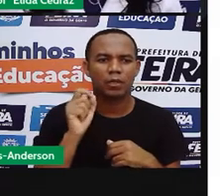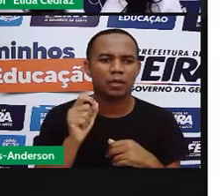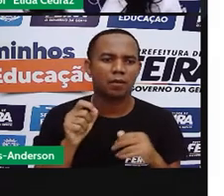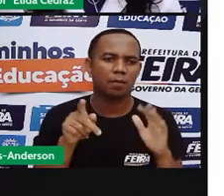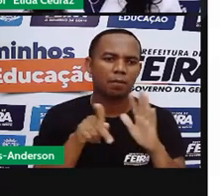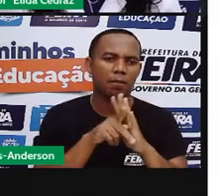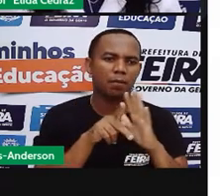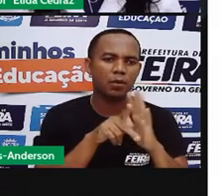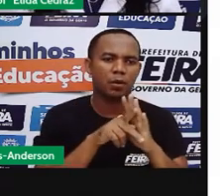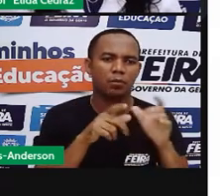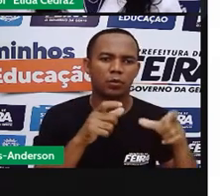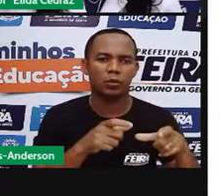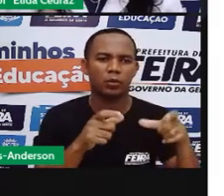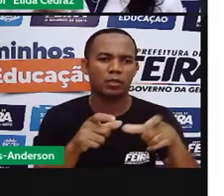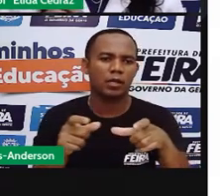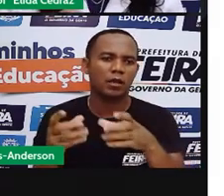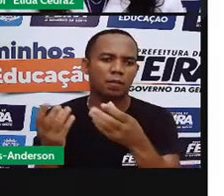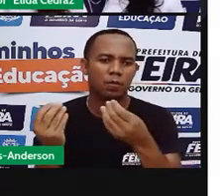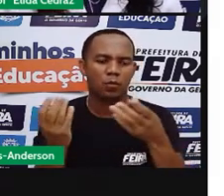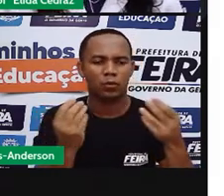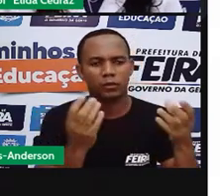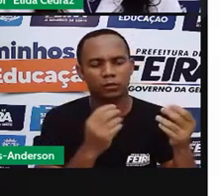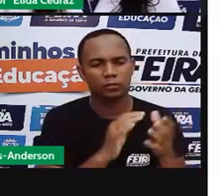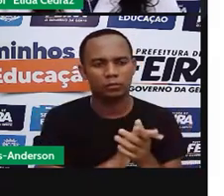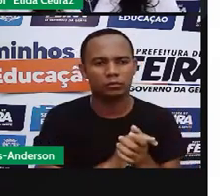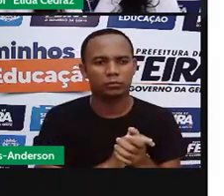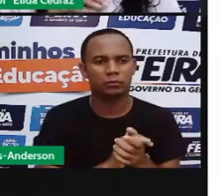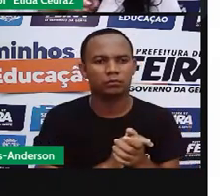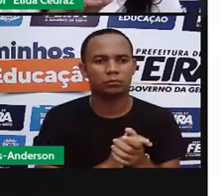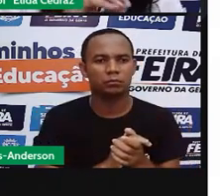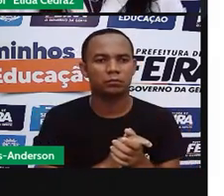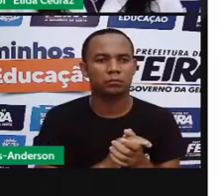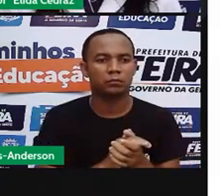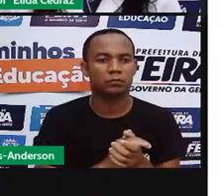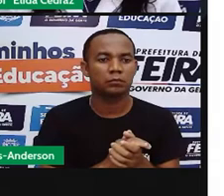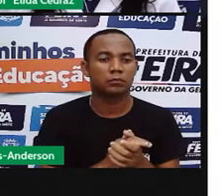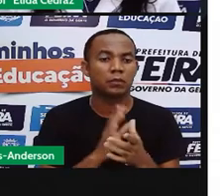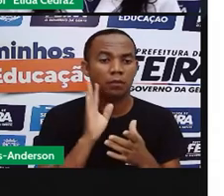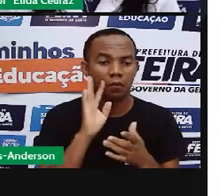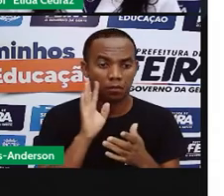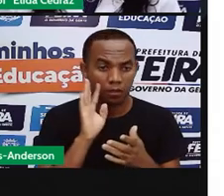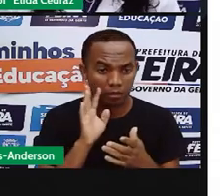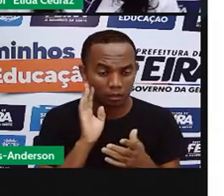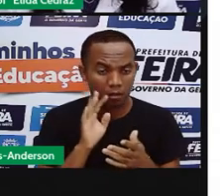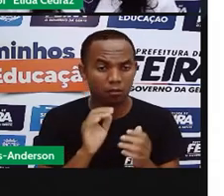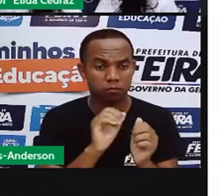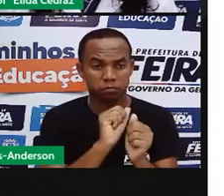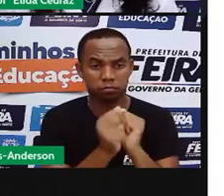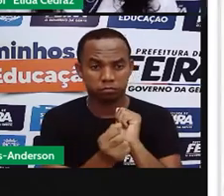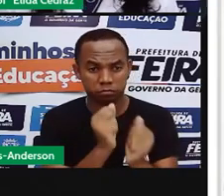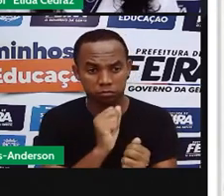em muitas estampas e representado muito nas artes plásticas africanas.